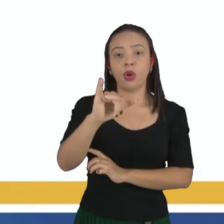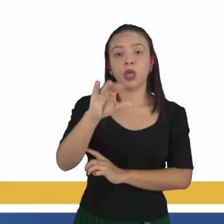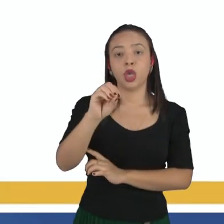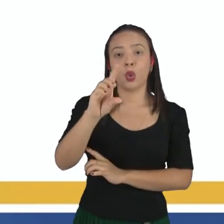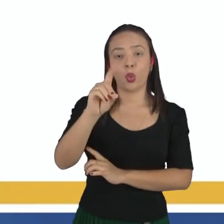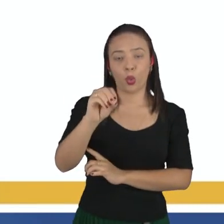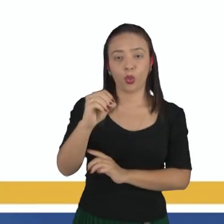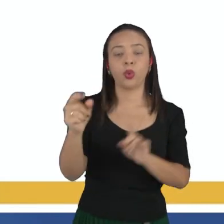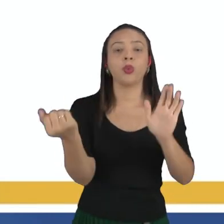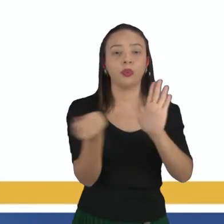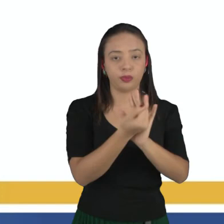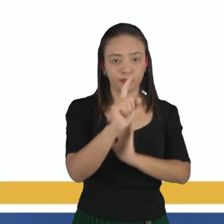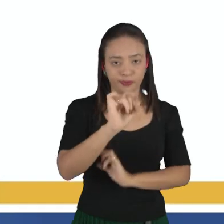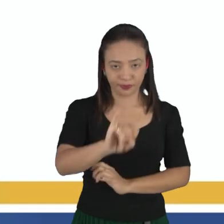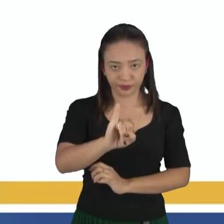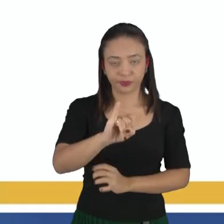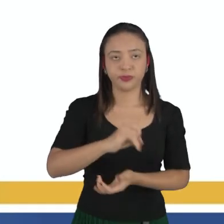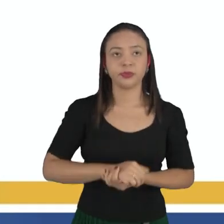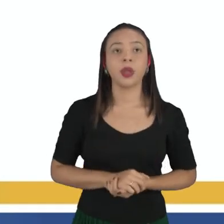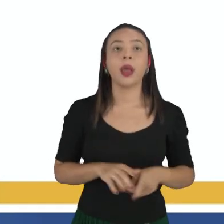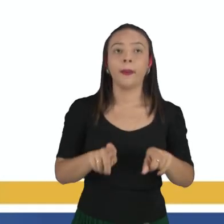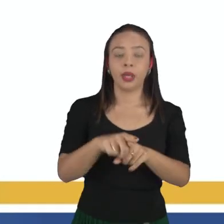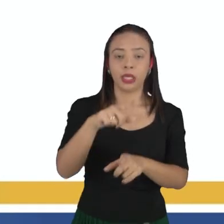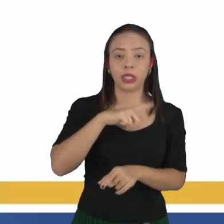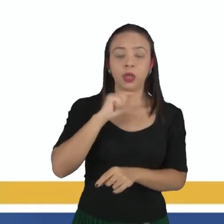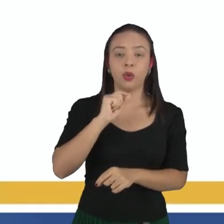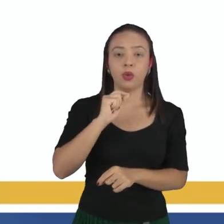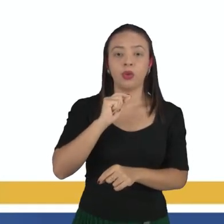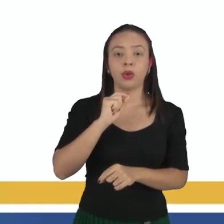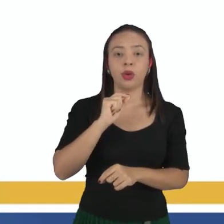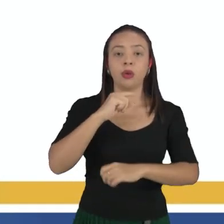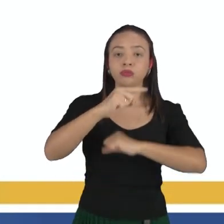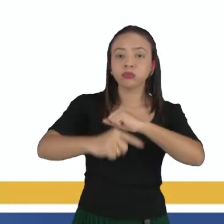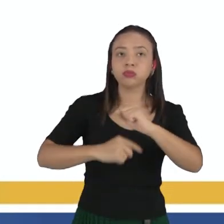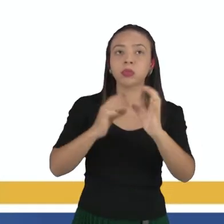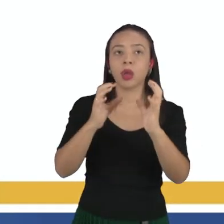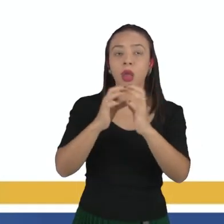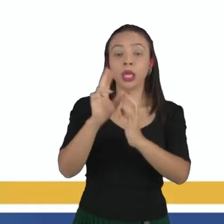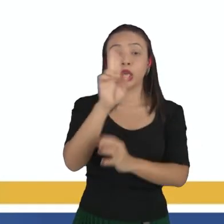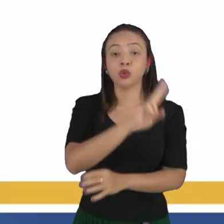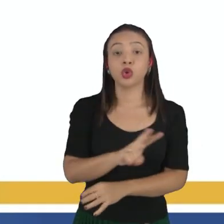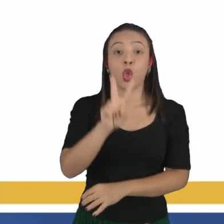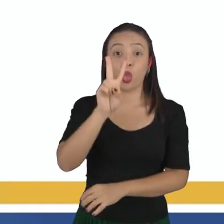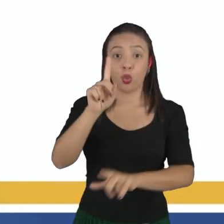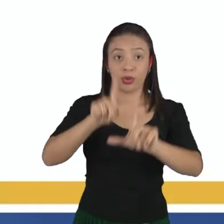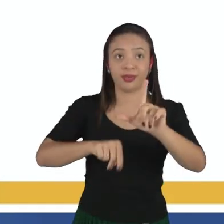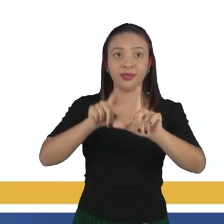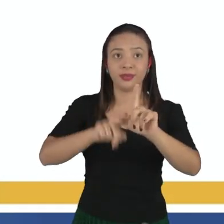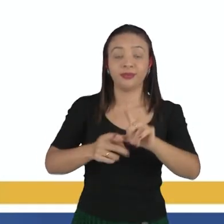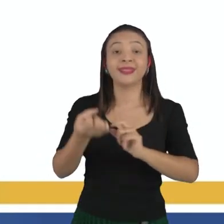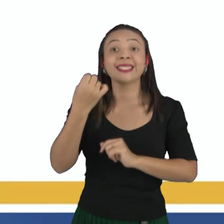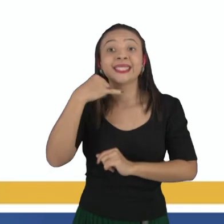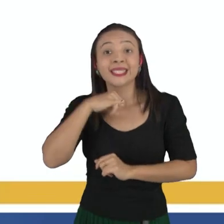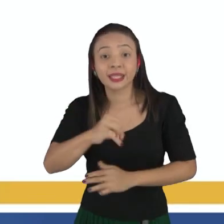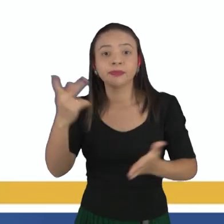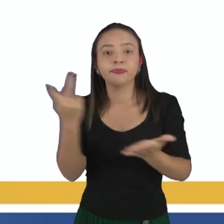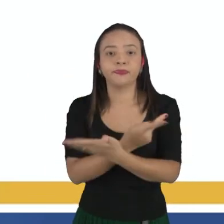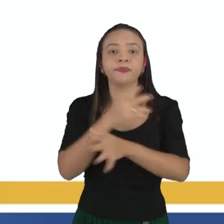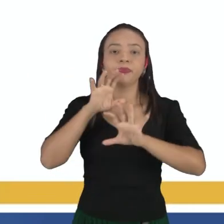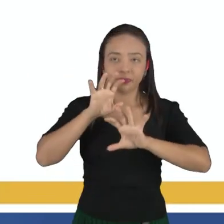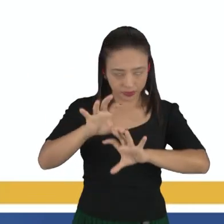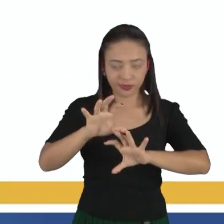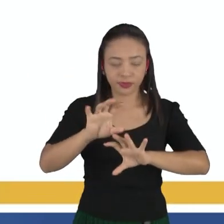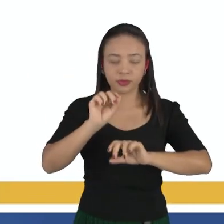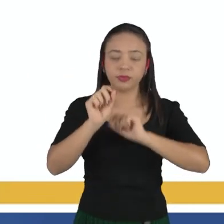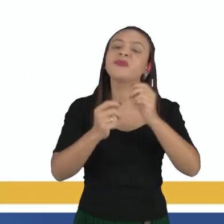Mas nós também podemos ter elementos químicos representados com duas letras. E quando isso acontecer,